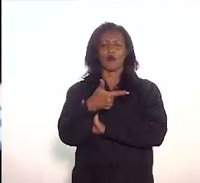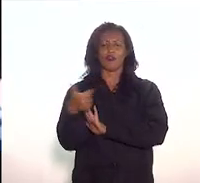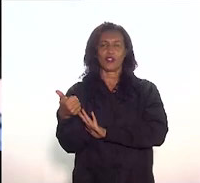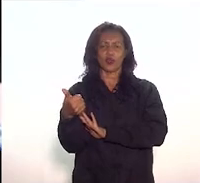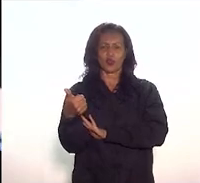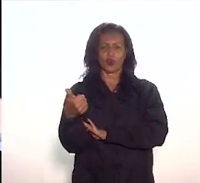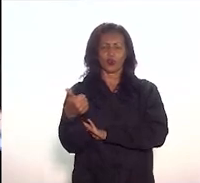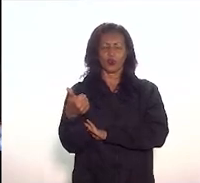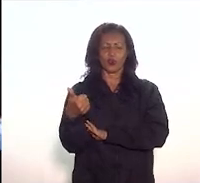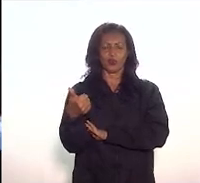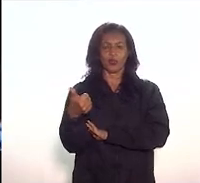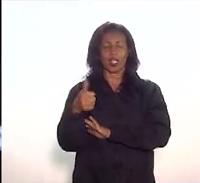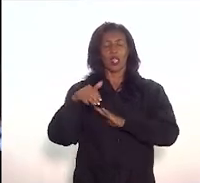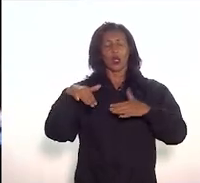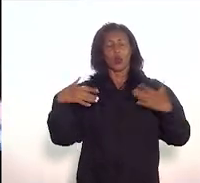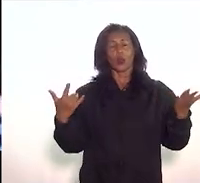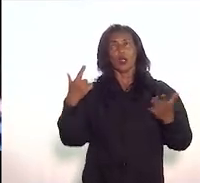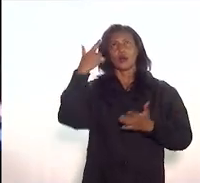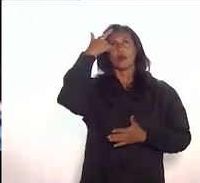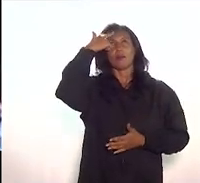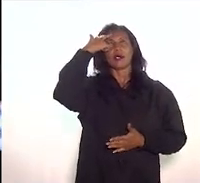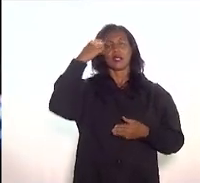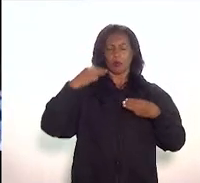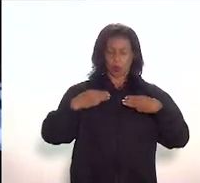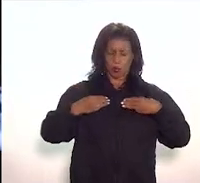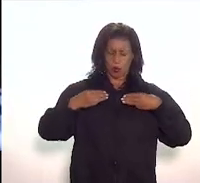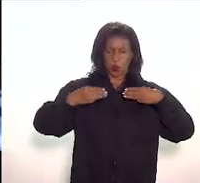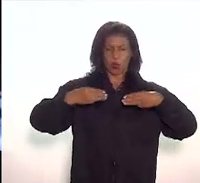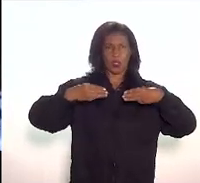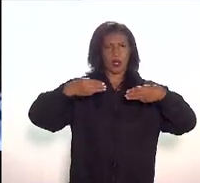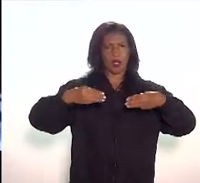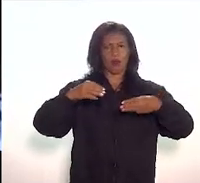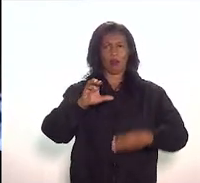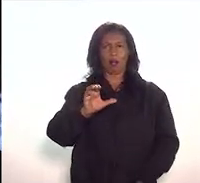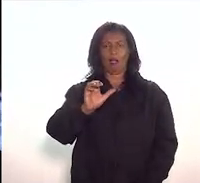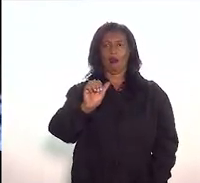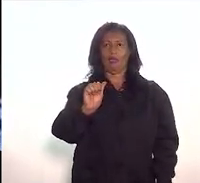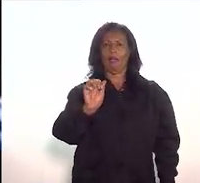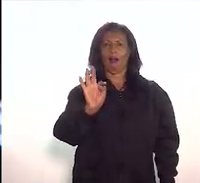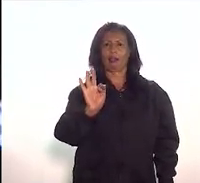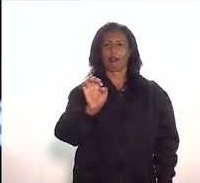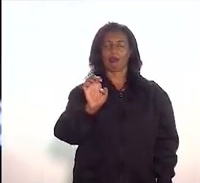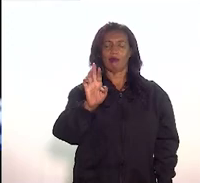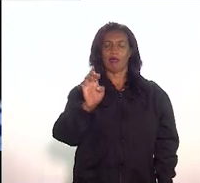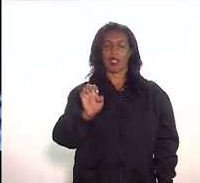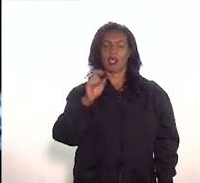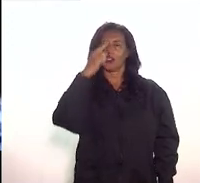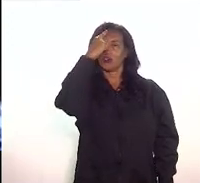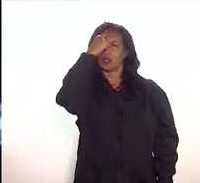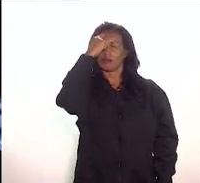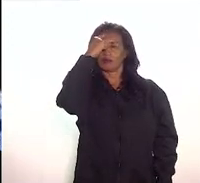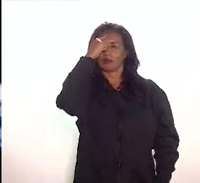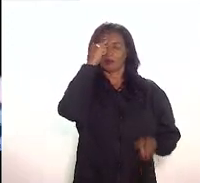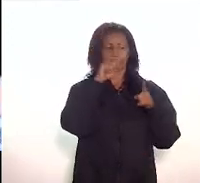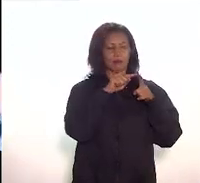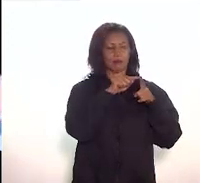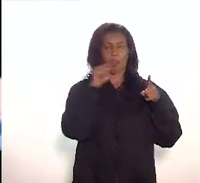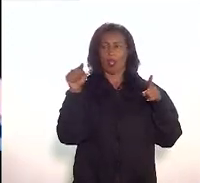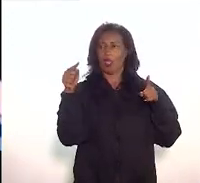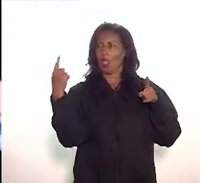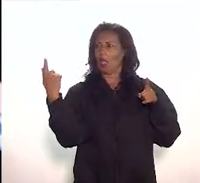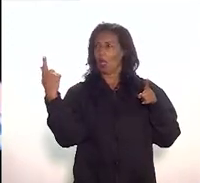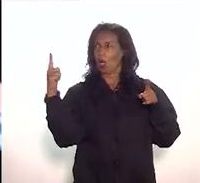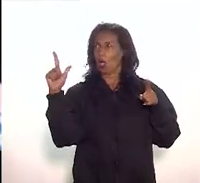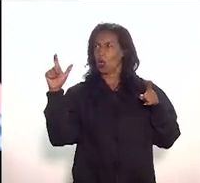Bom, ora, como nós pensamos no Museu Urbano do Capete, nós estamos pensando no trecho que seria entre o Largo da Glória e a Praça